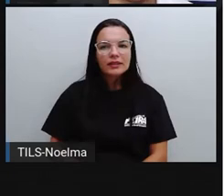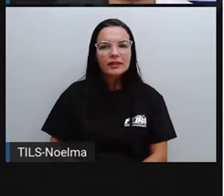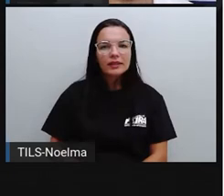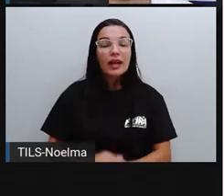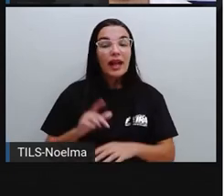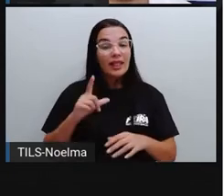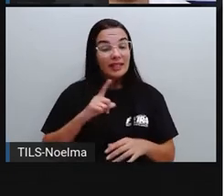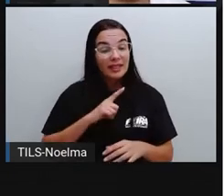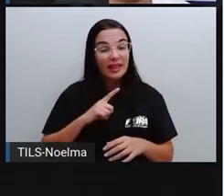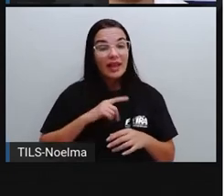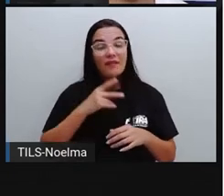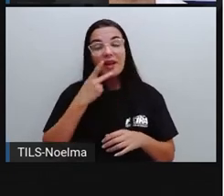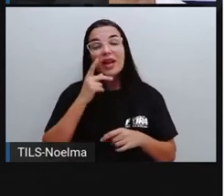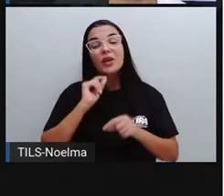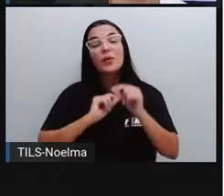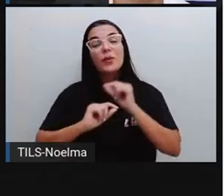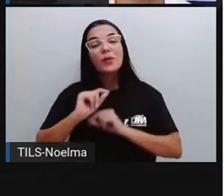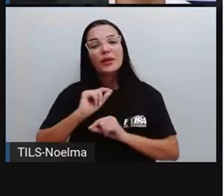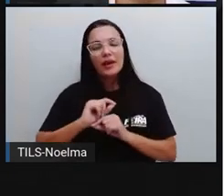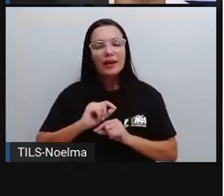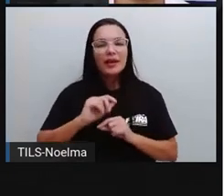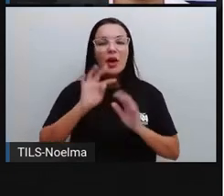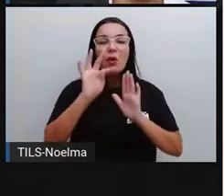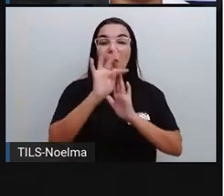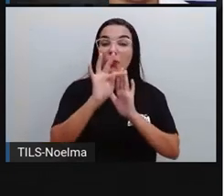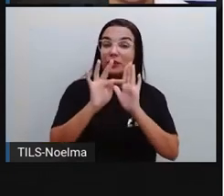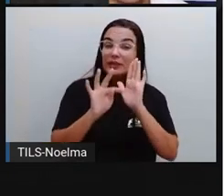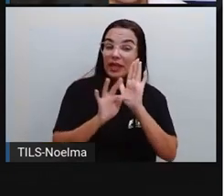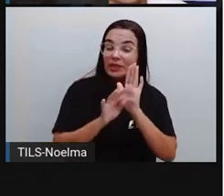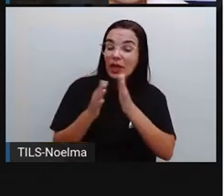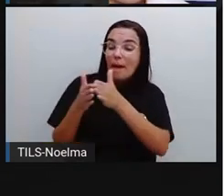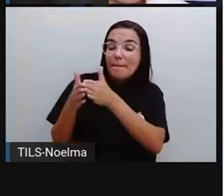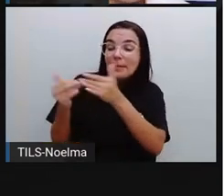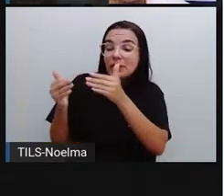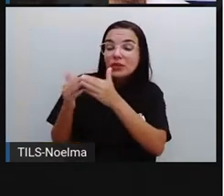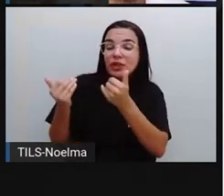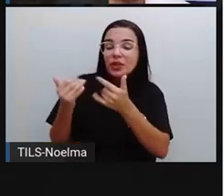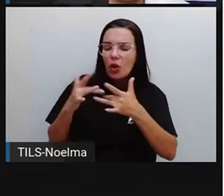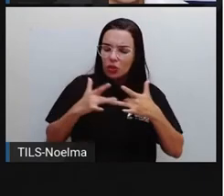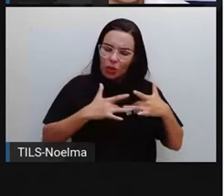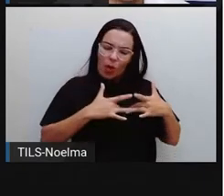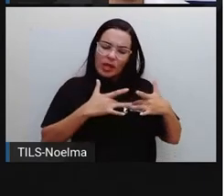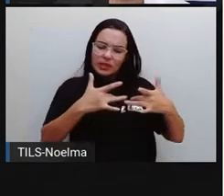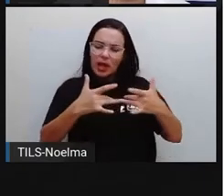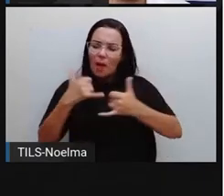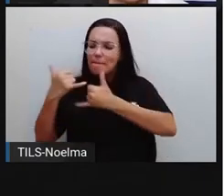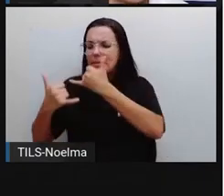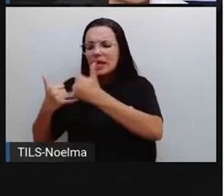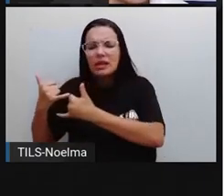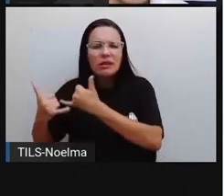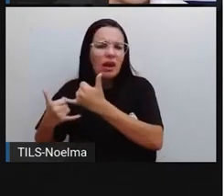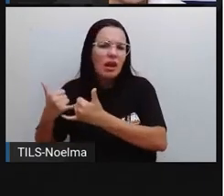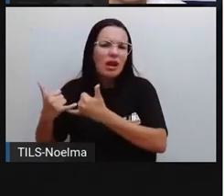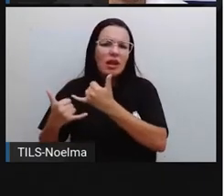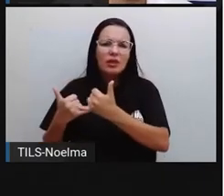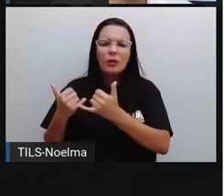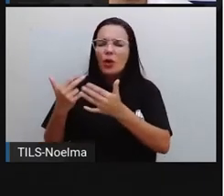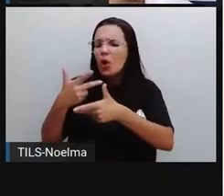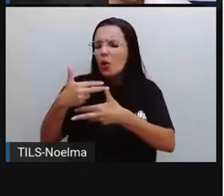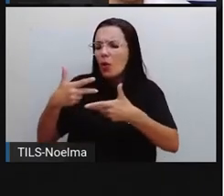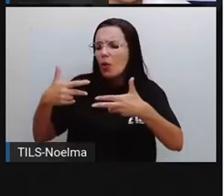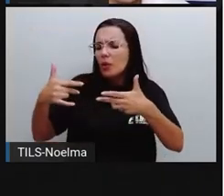Ele está falando, né, segundo ano, ele está pedindo aí doação de brinquedo, material de arte